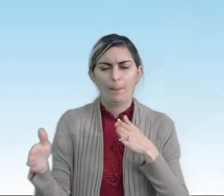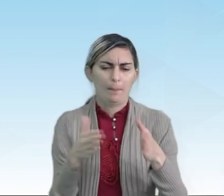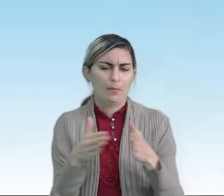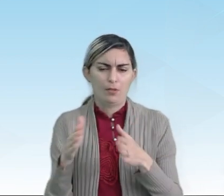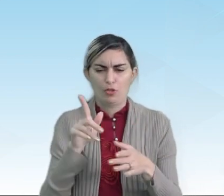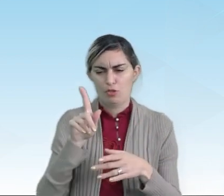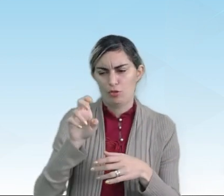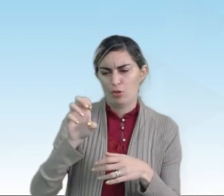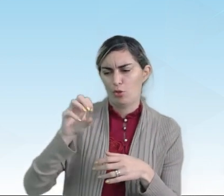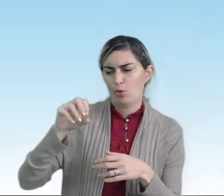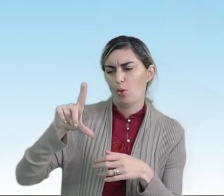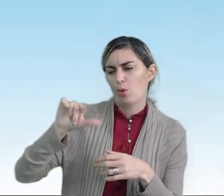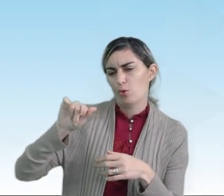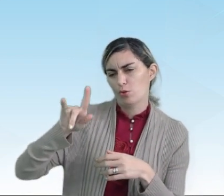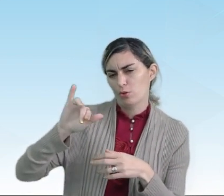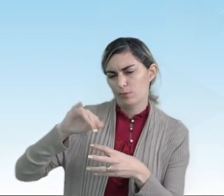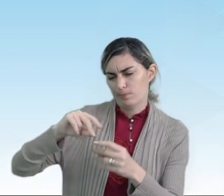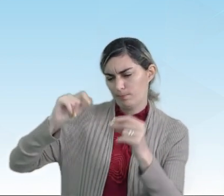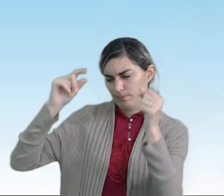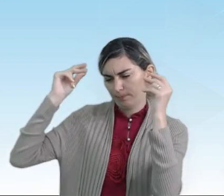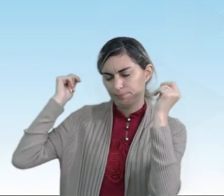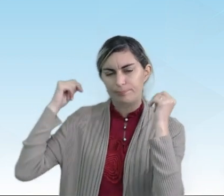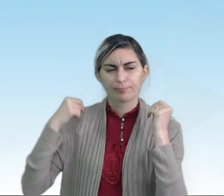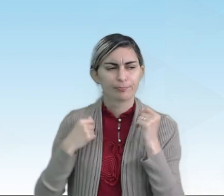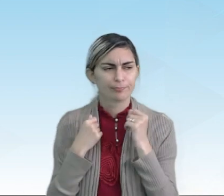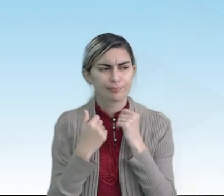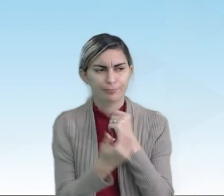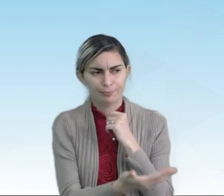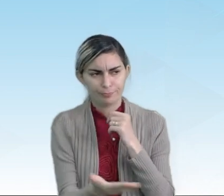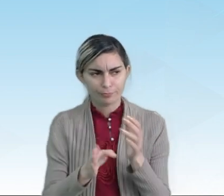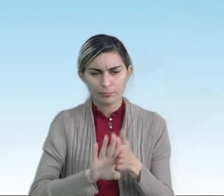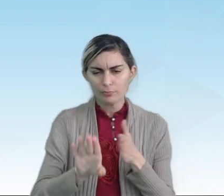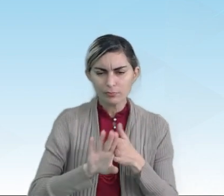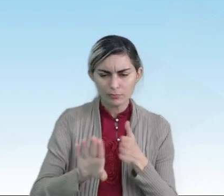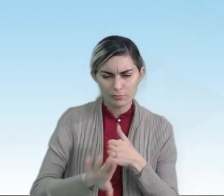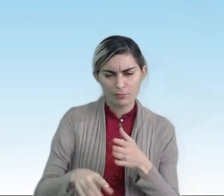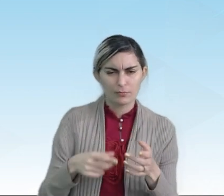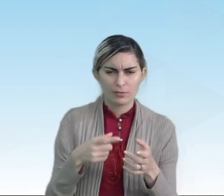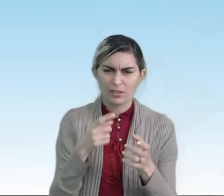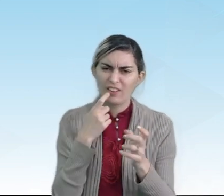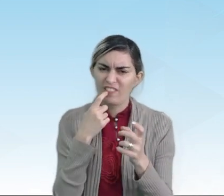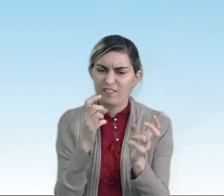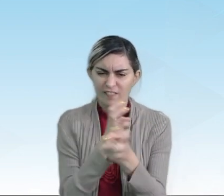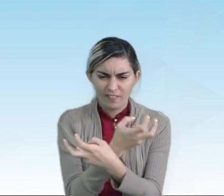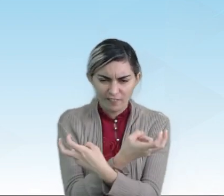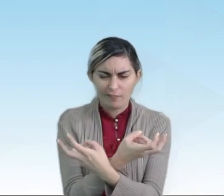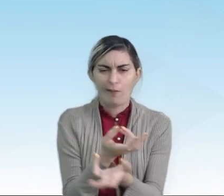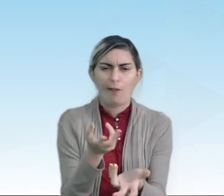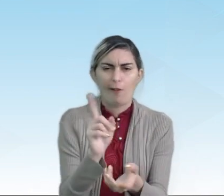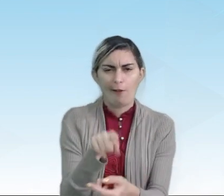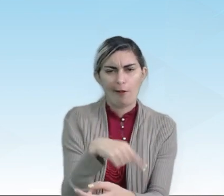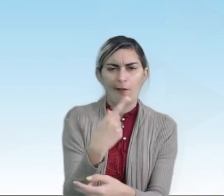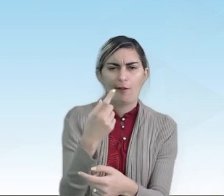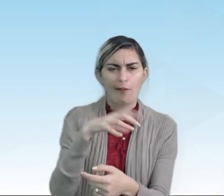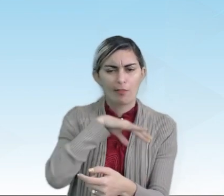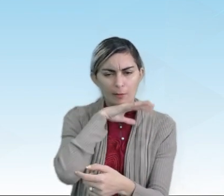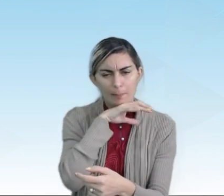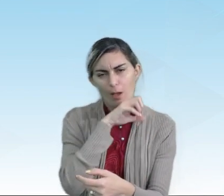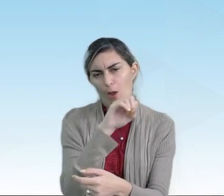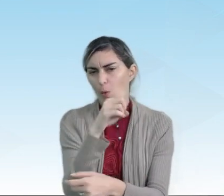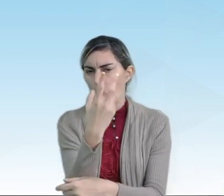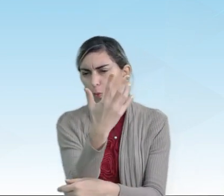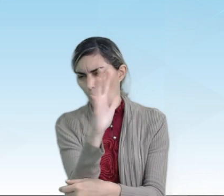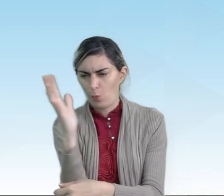geológicos anteriores. Os restos fósseis são parte de animais ou plantas também,